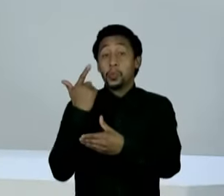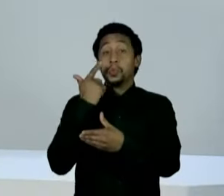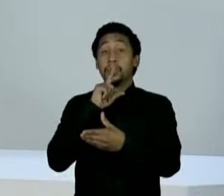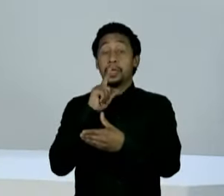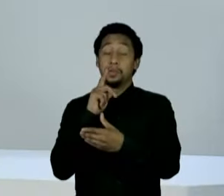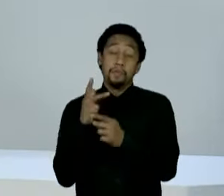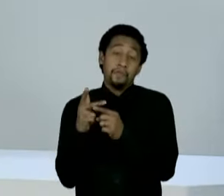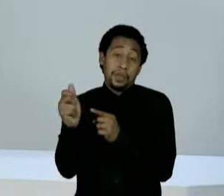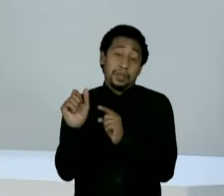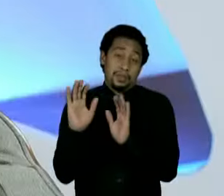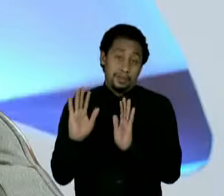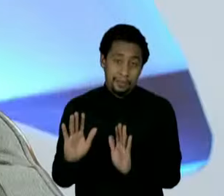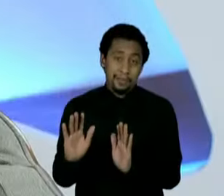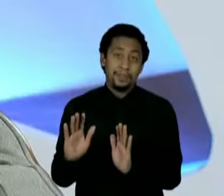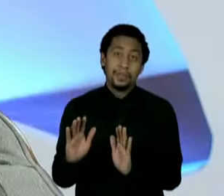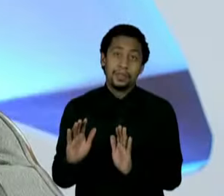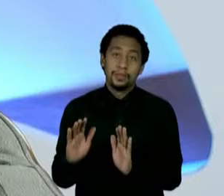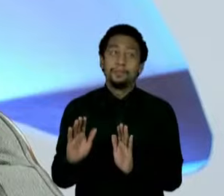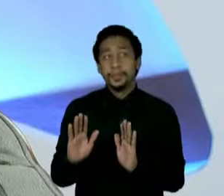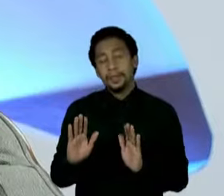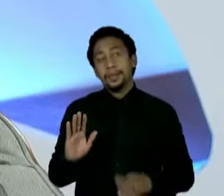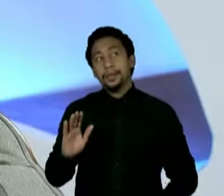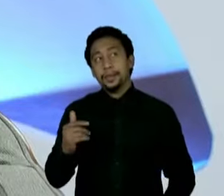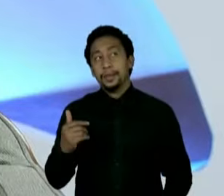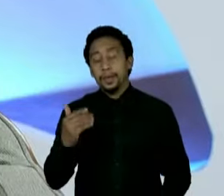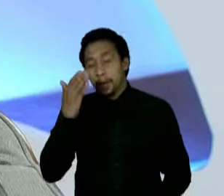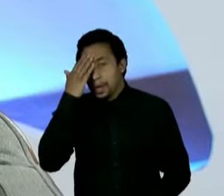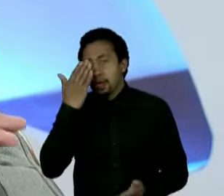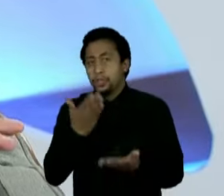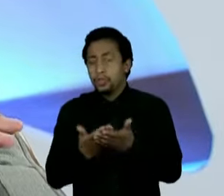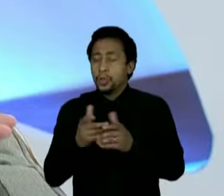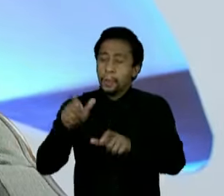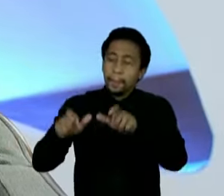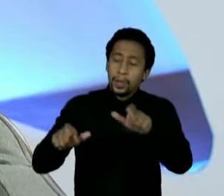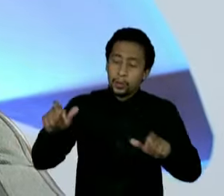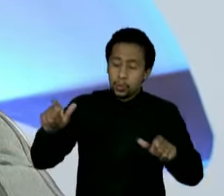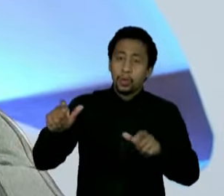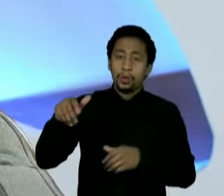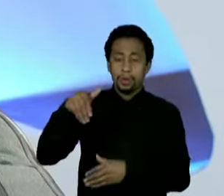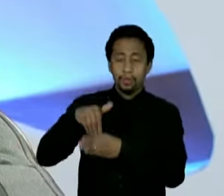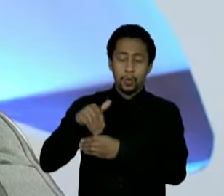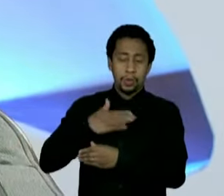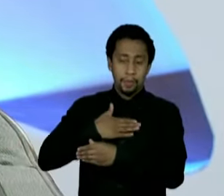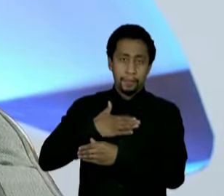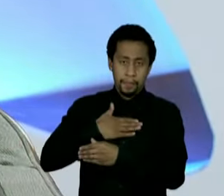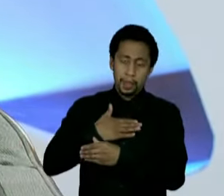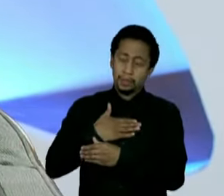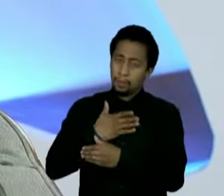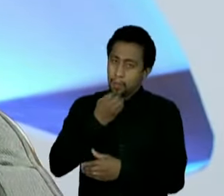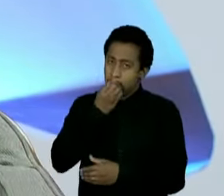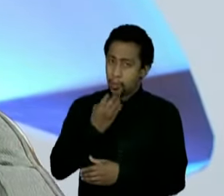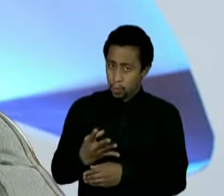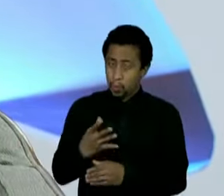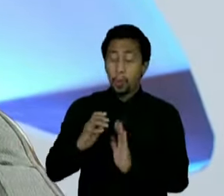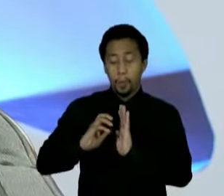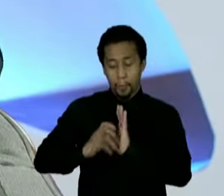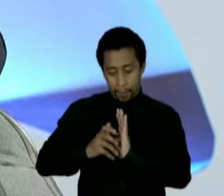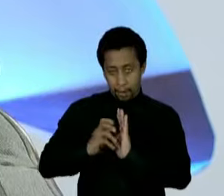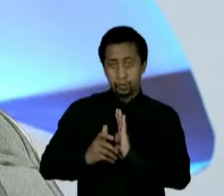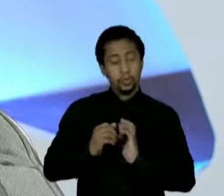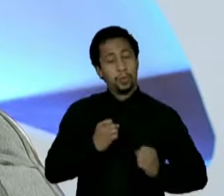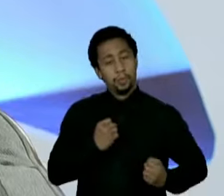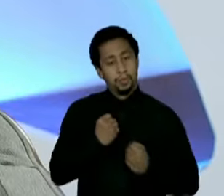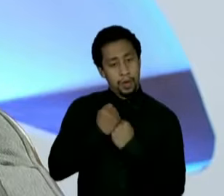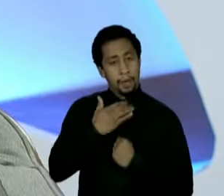patamar de eleitorado sólido, tenho um partido que me garante a legenda e tenho